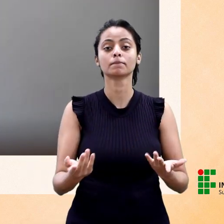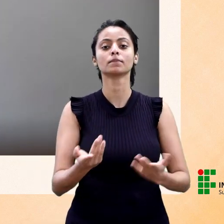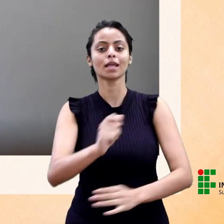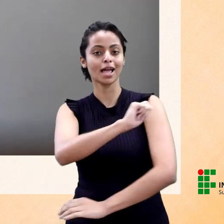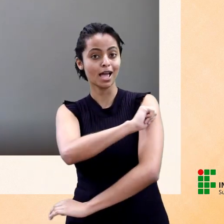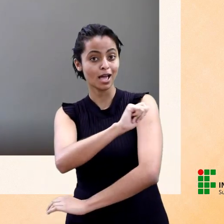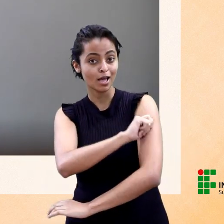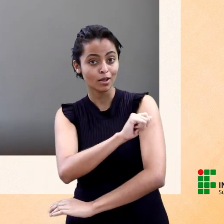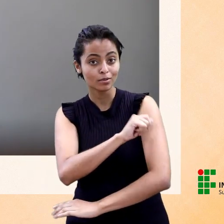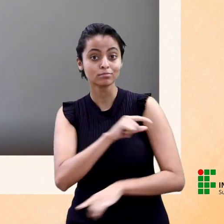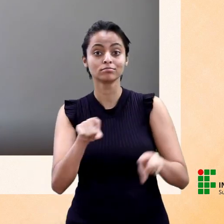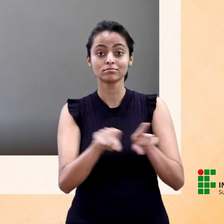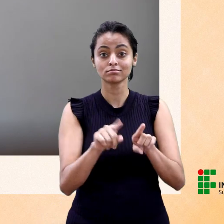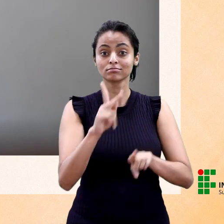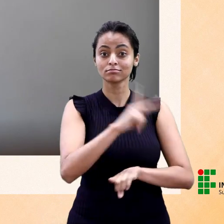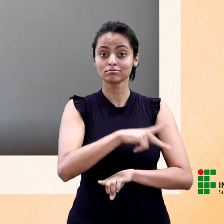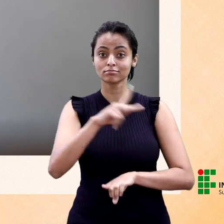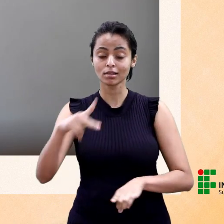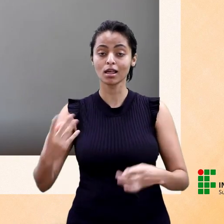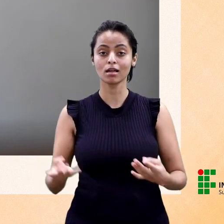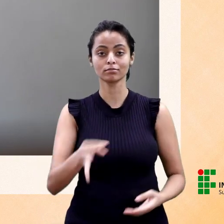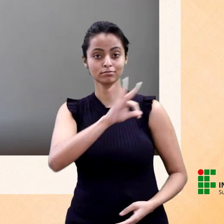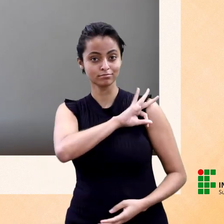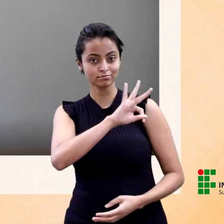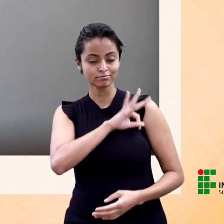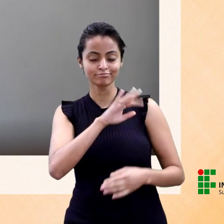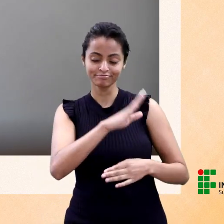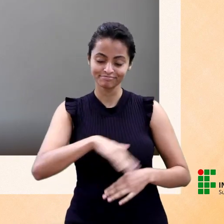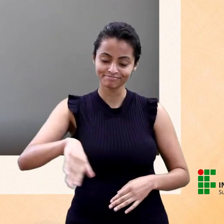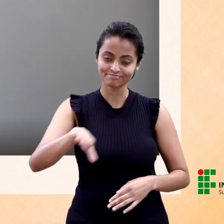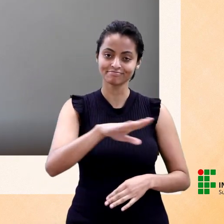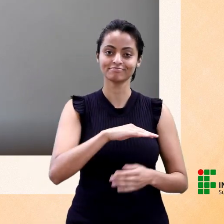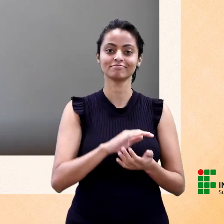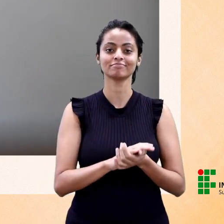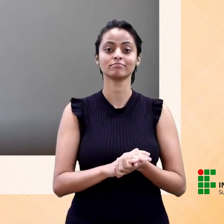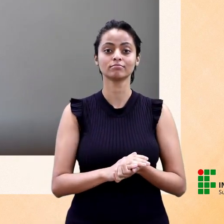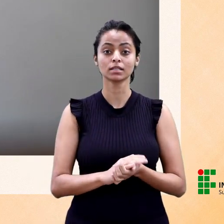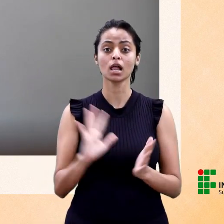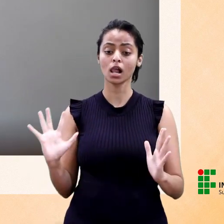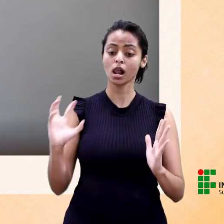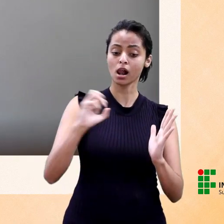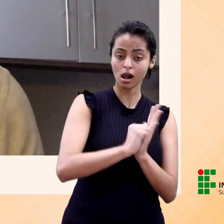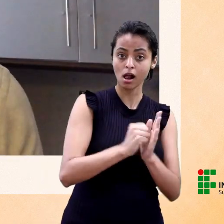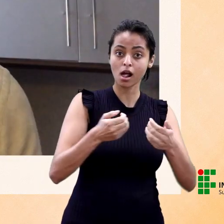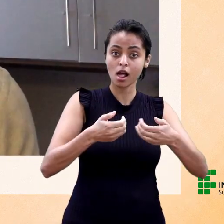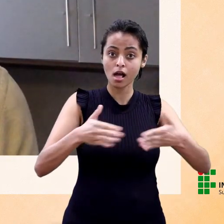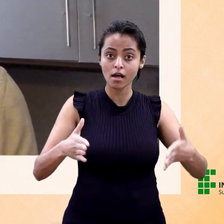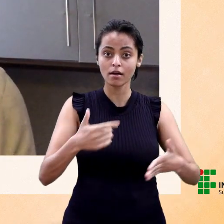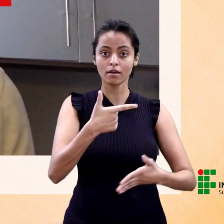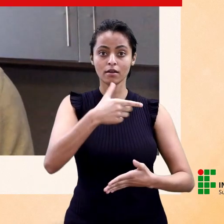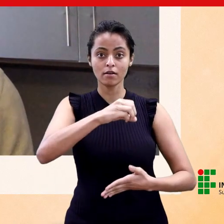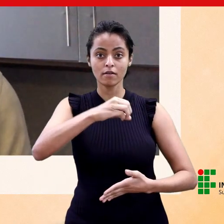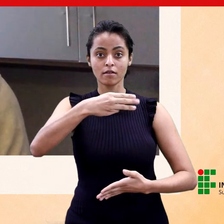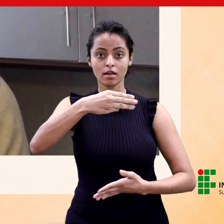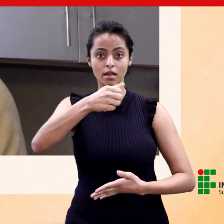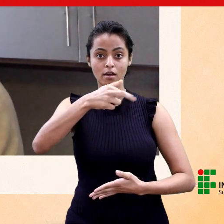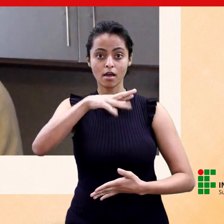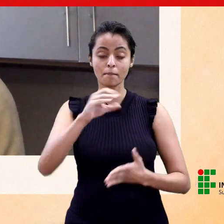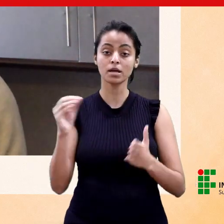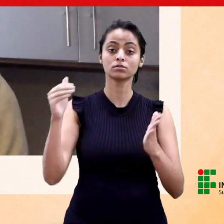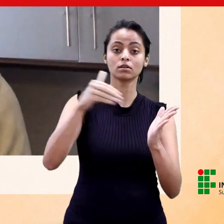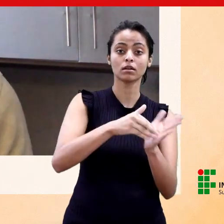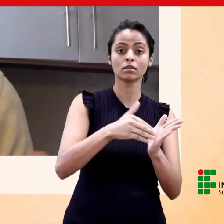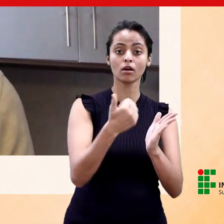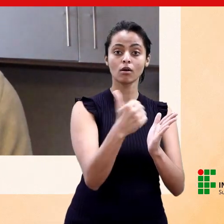especialmente para os nossos alunos, docentes e técnicos administrativos. E as inscrições estão abertas do dia